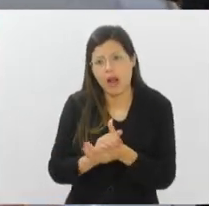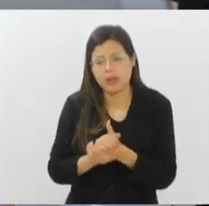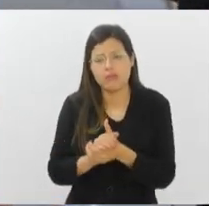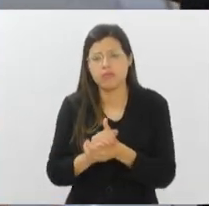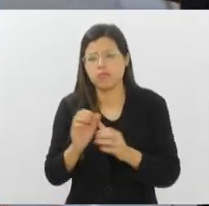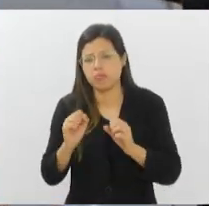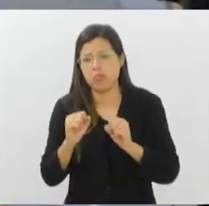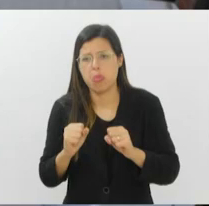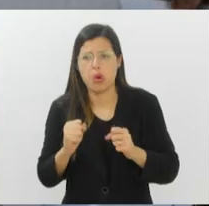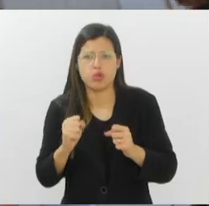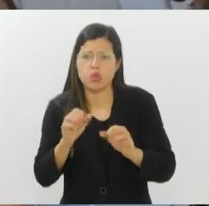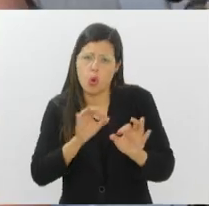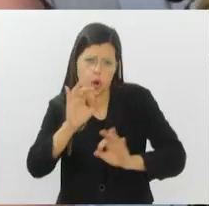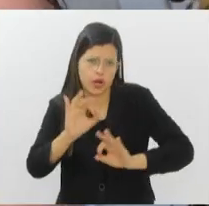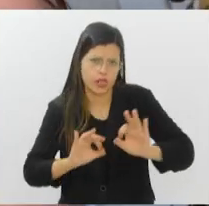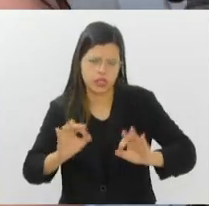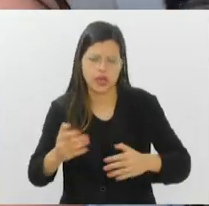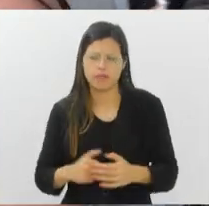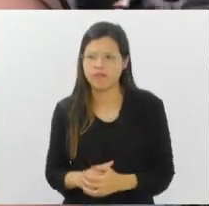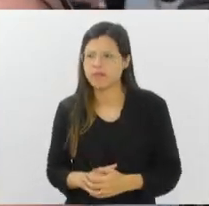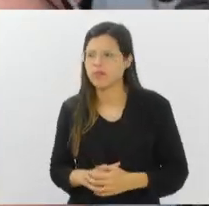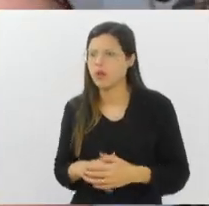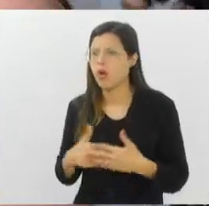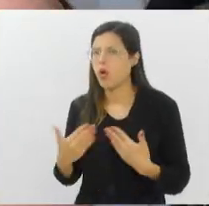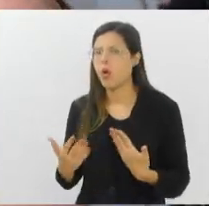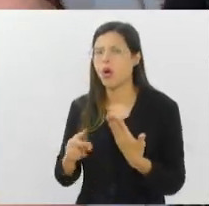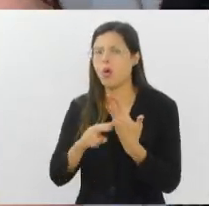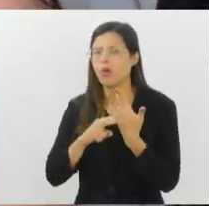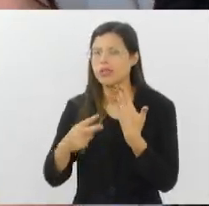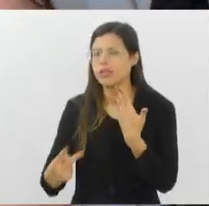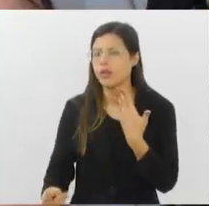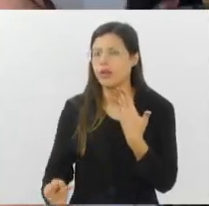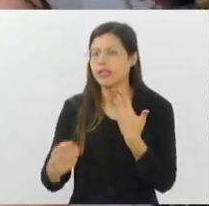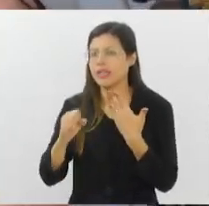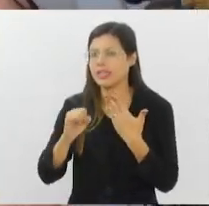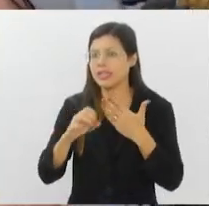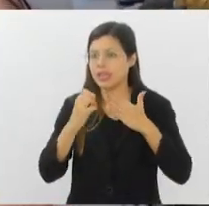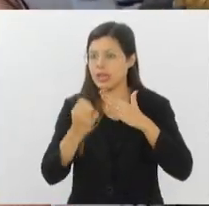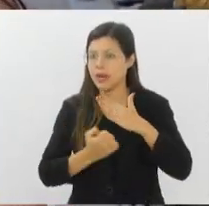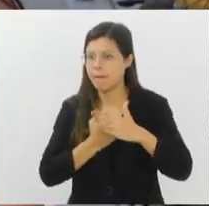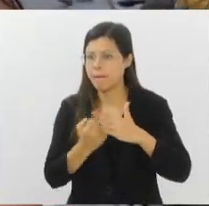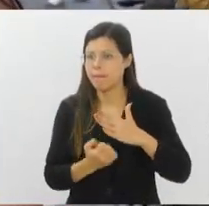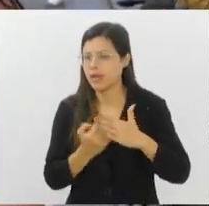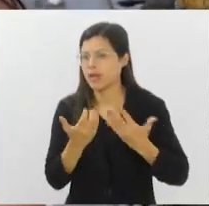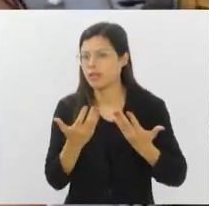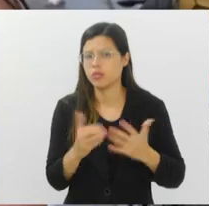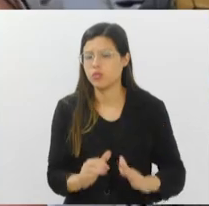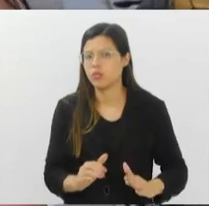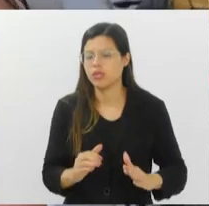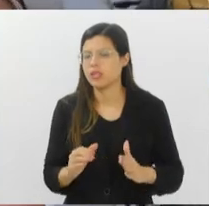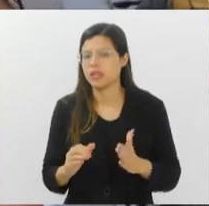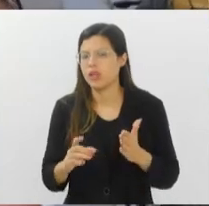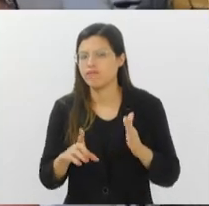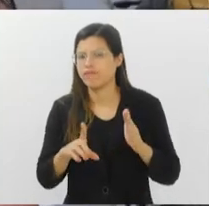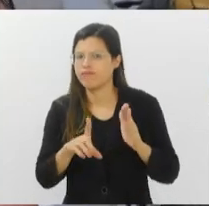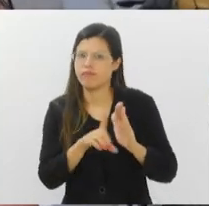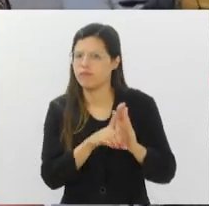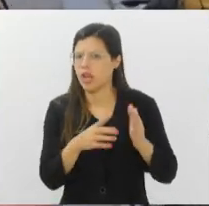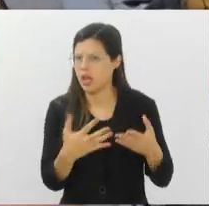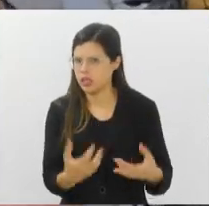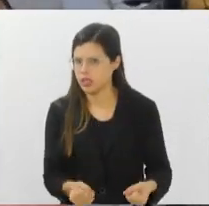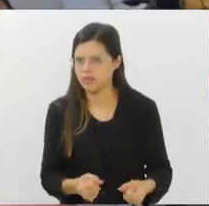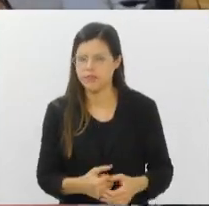trabalho de uma forma melhor. Quais são as consequências legais caso as empresas não adotem essa nova legislação? Olha,